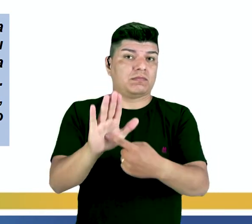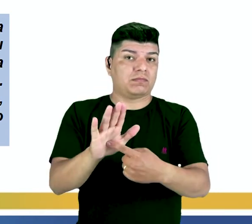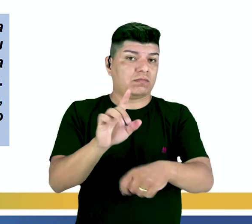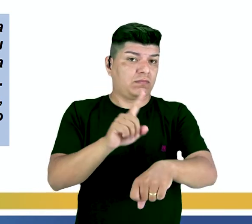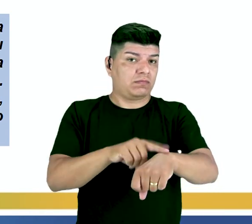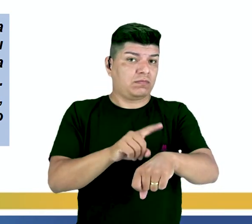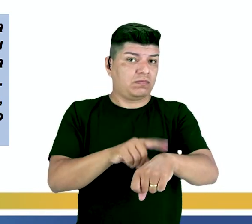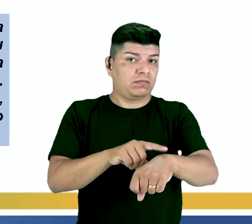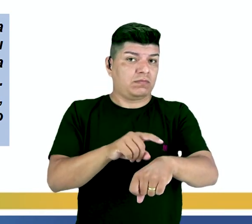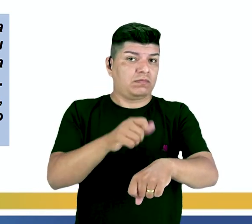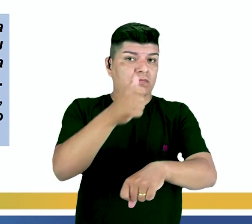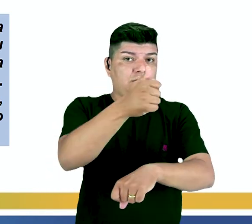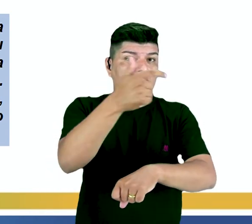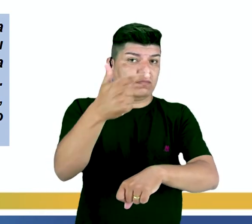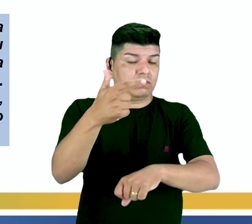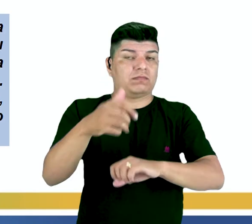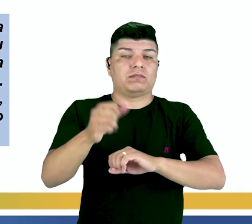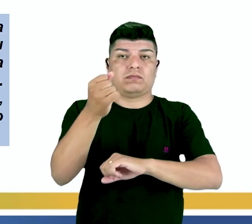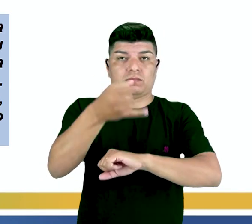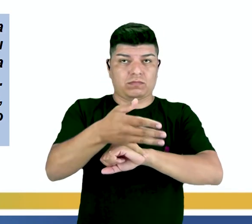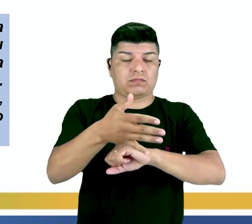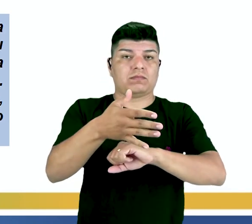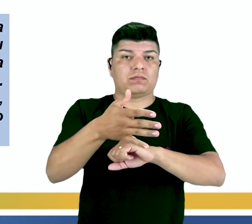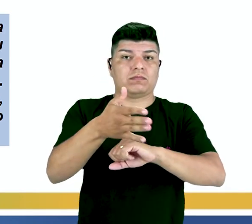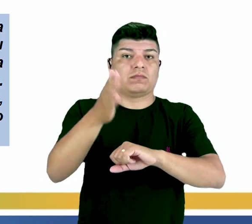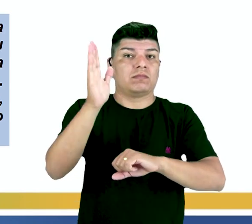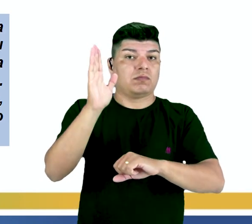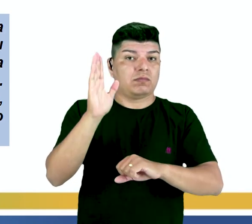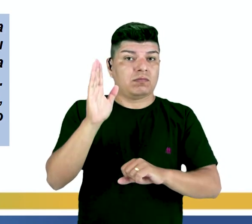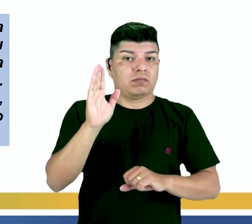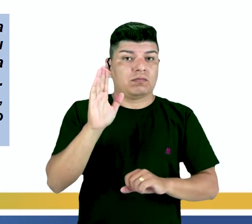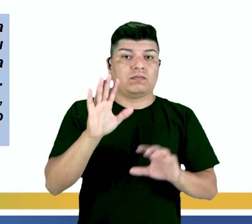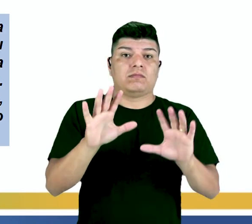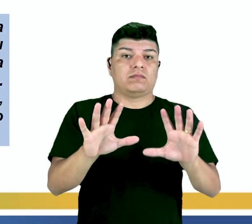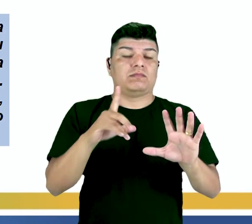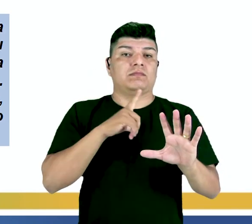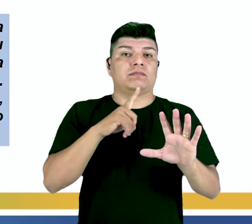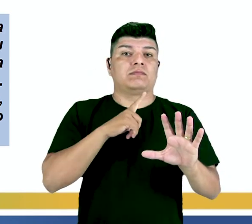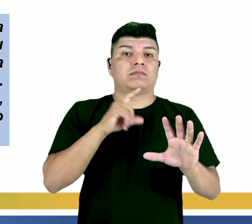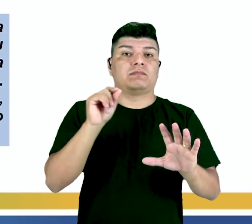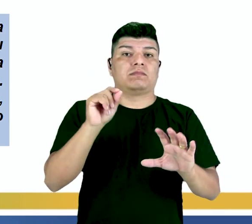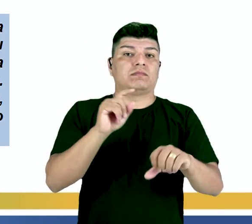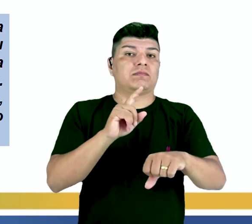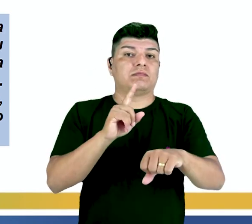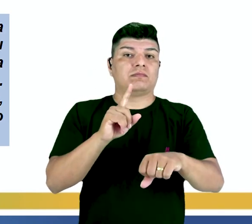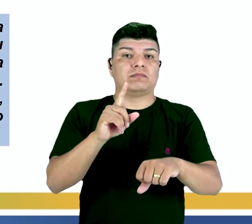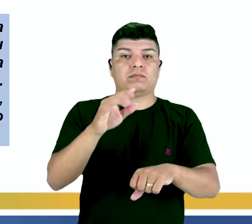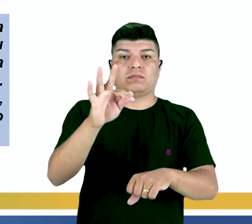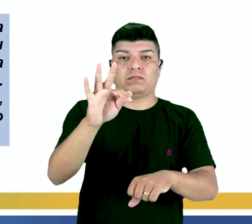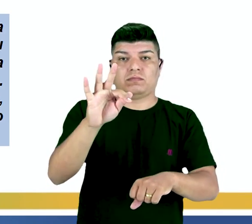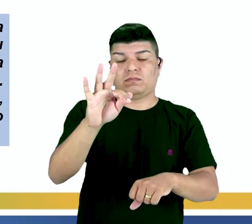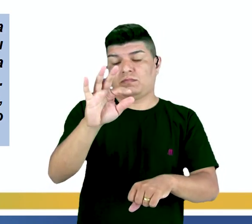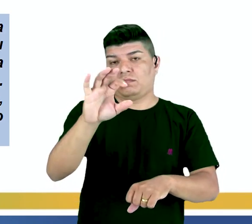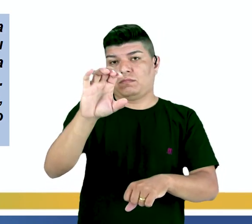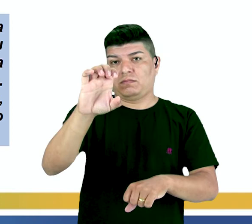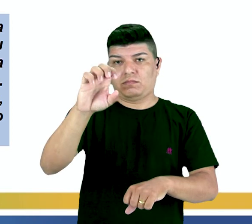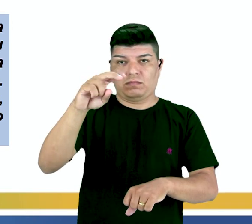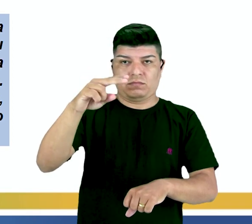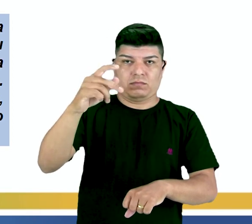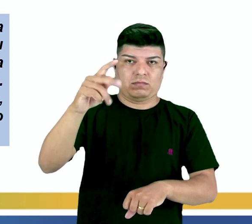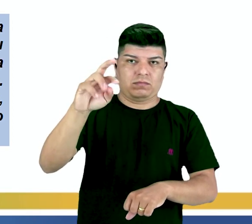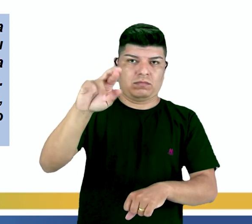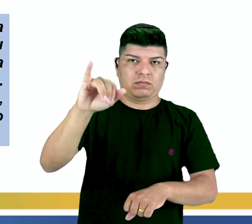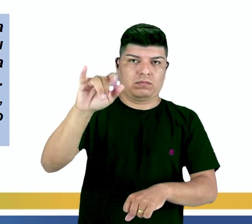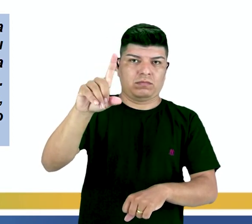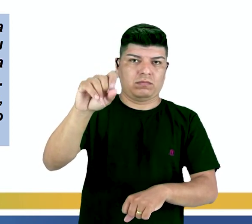foi marcado. Então, é nesse exato momento que nós temos aí a expressão de temporalidade. A bater da